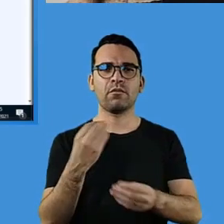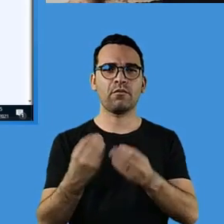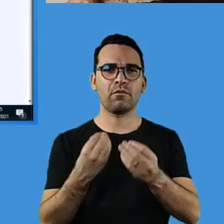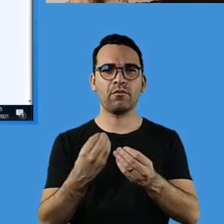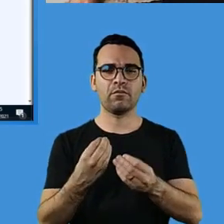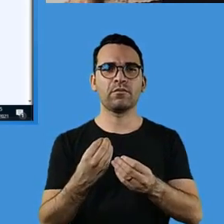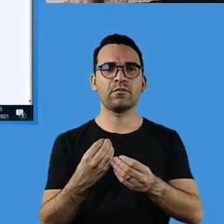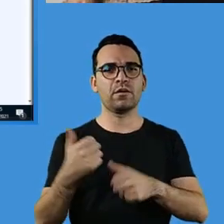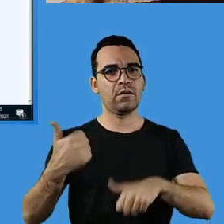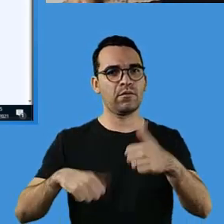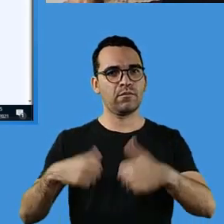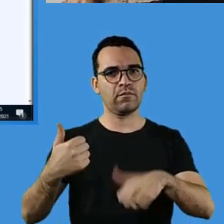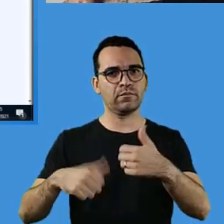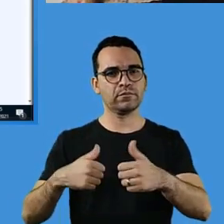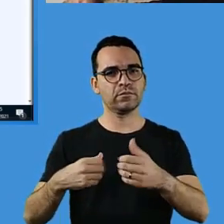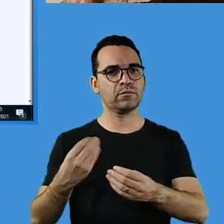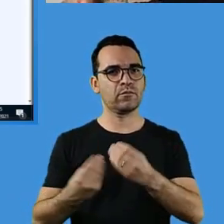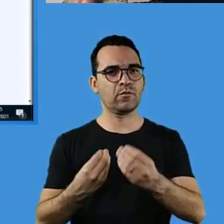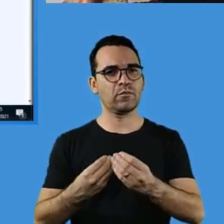avaliativa.